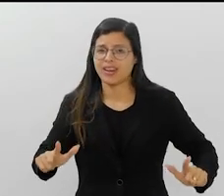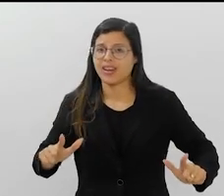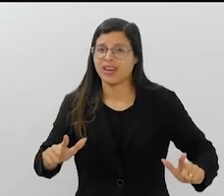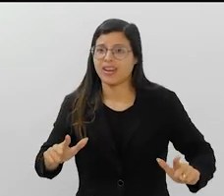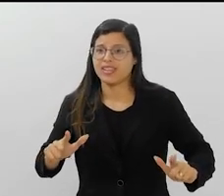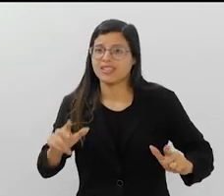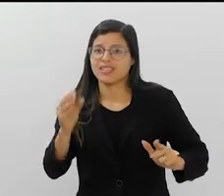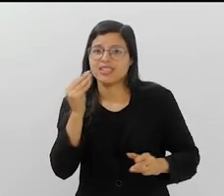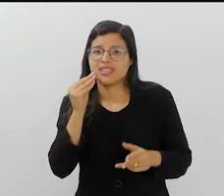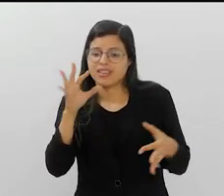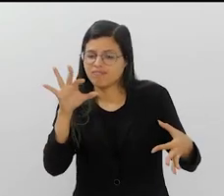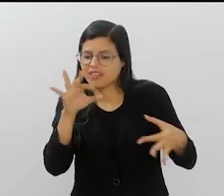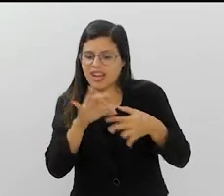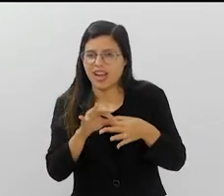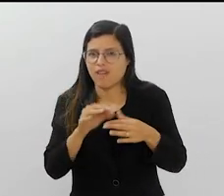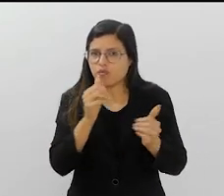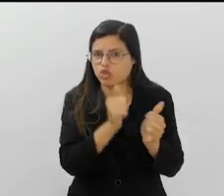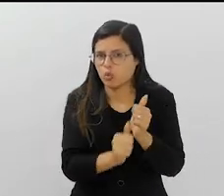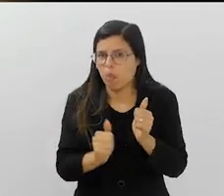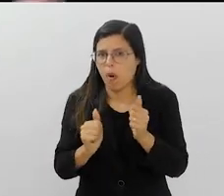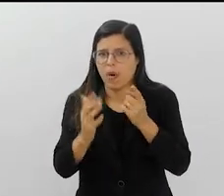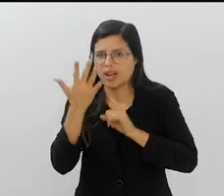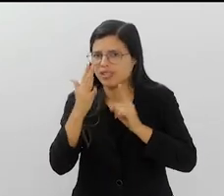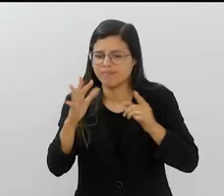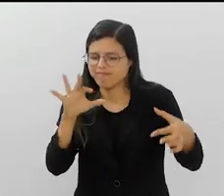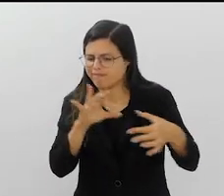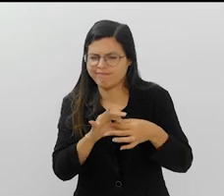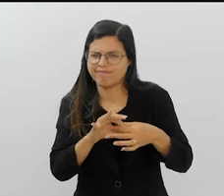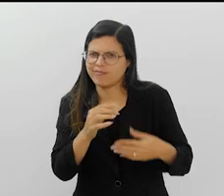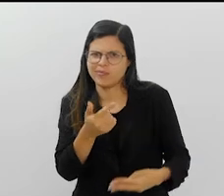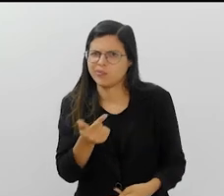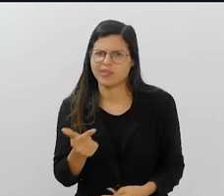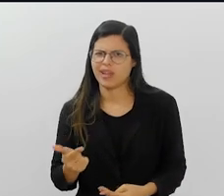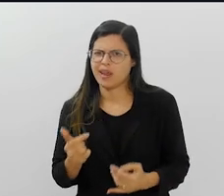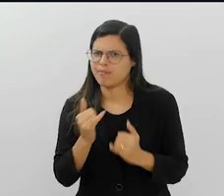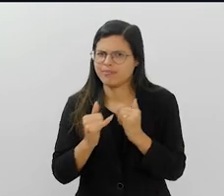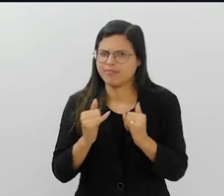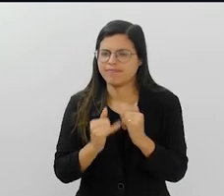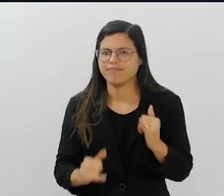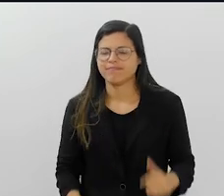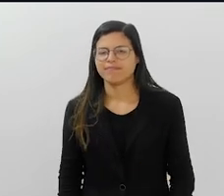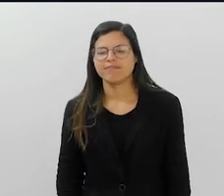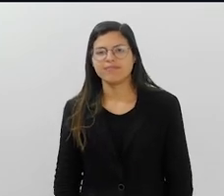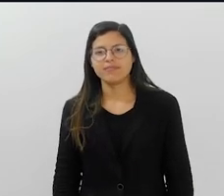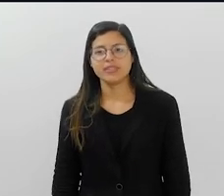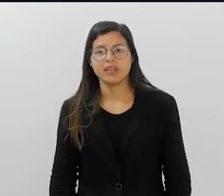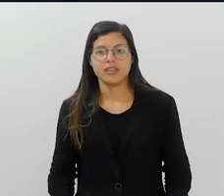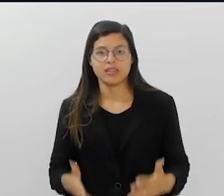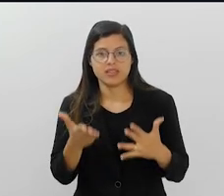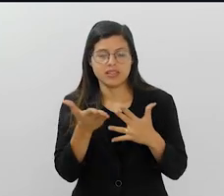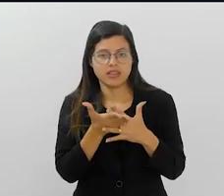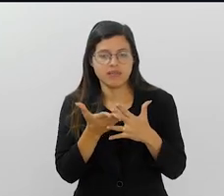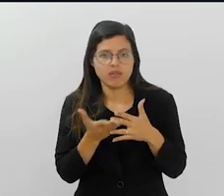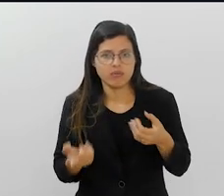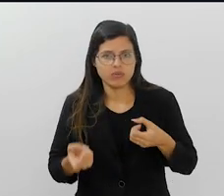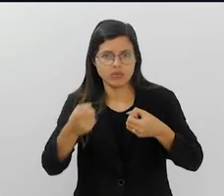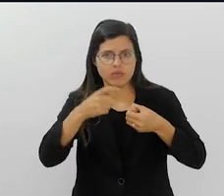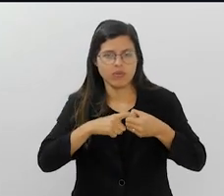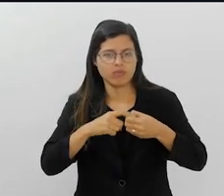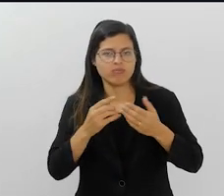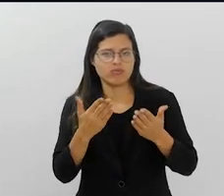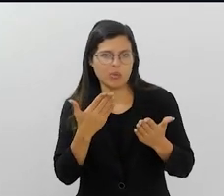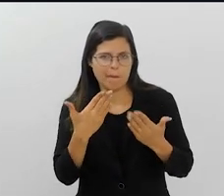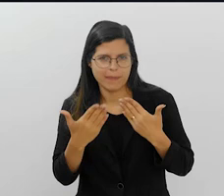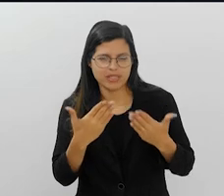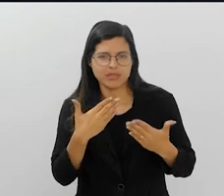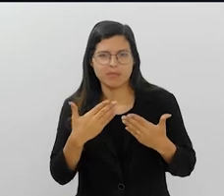totalmente diferentes. As pessoas tentam fazer uma conexão entre futebol e carnaval que não existe, na verdade. São só duas festas brasileiras, mas nada. Vamos para um rápido intervalo e eu volto